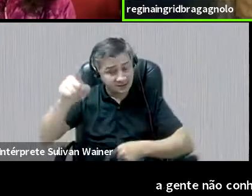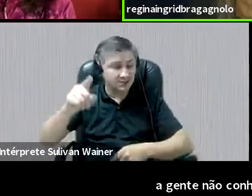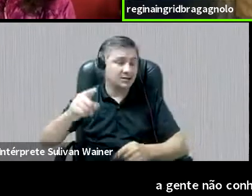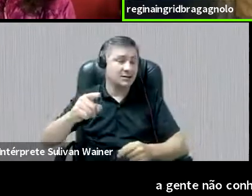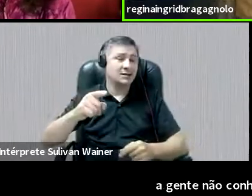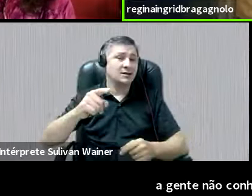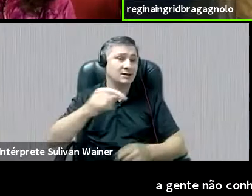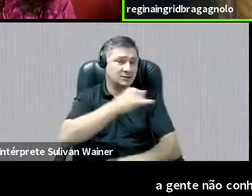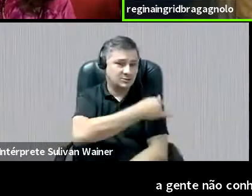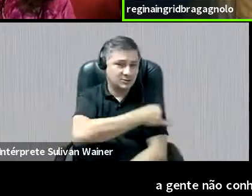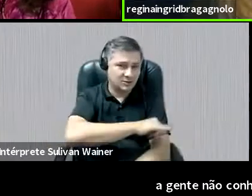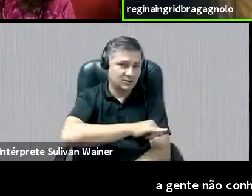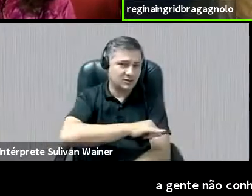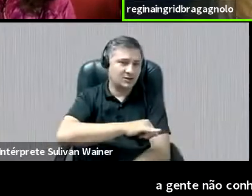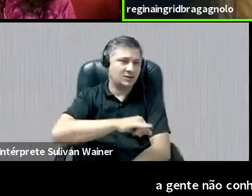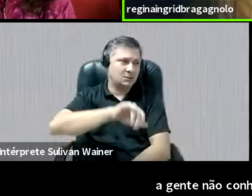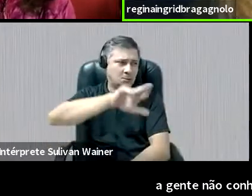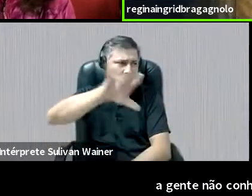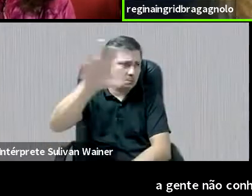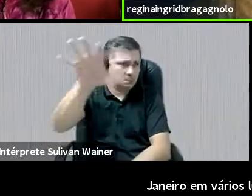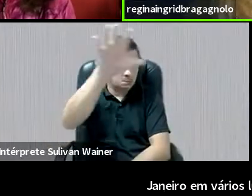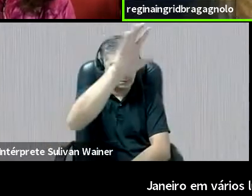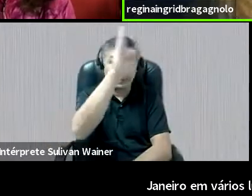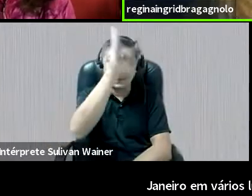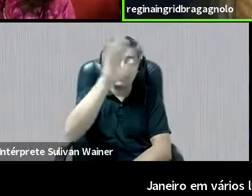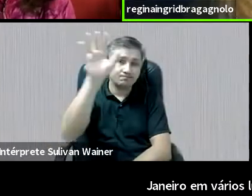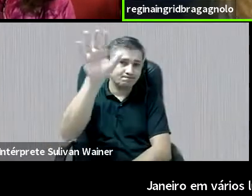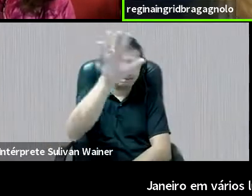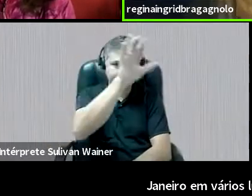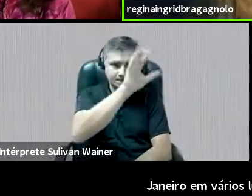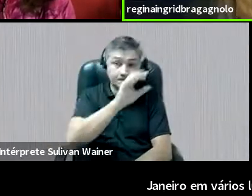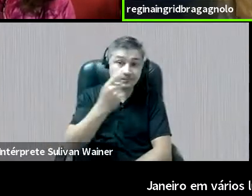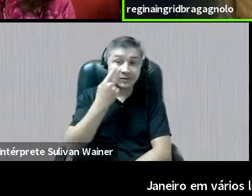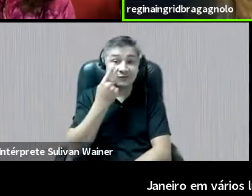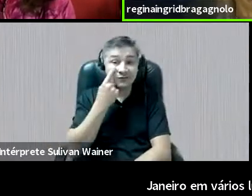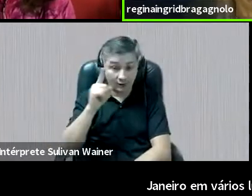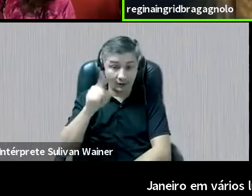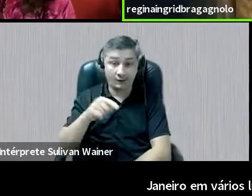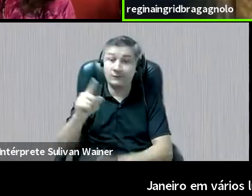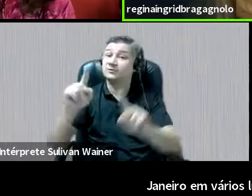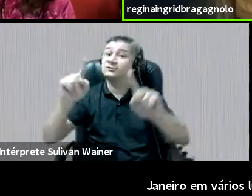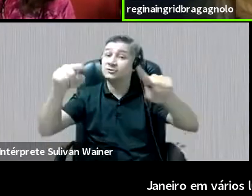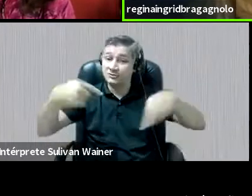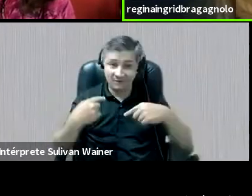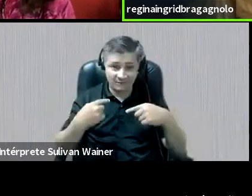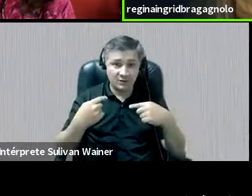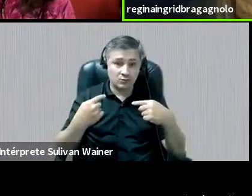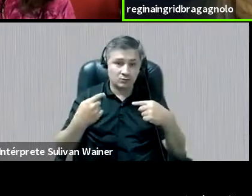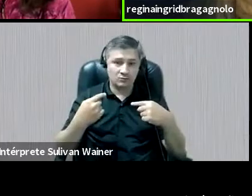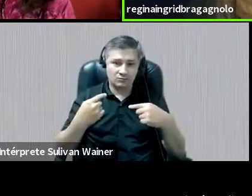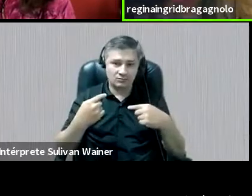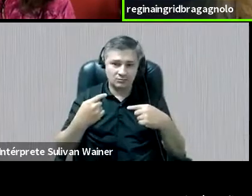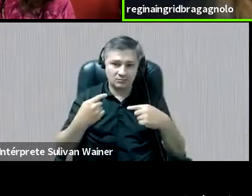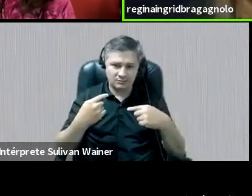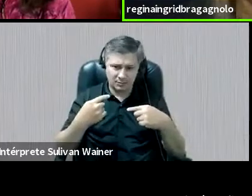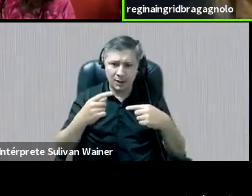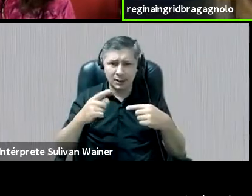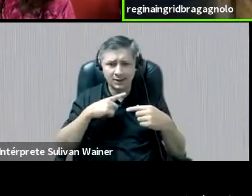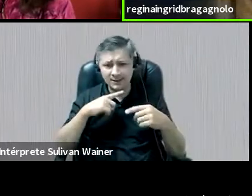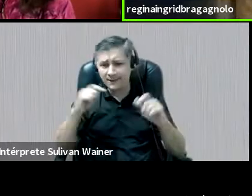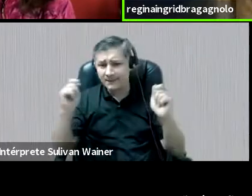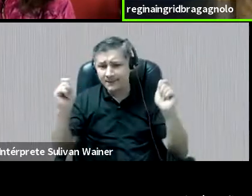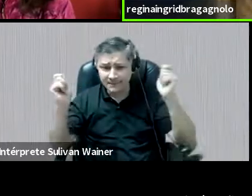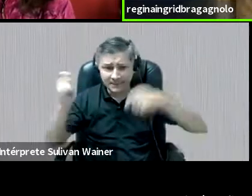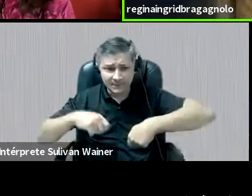Brasil, né. Então, a gente foi vendo, sim, que é um desafio, mas essa possibilidade de ver o outro,